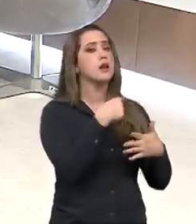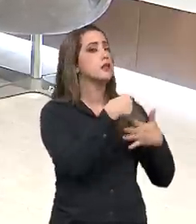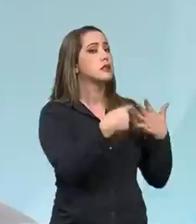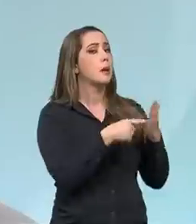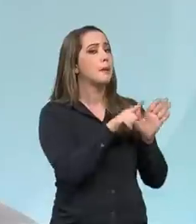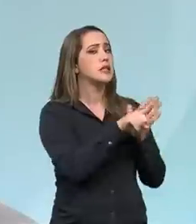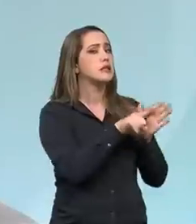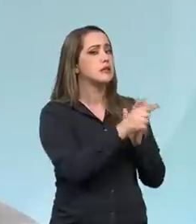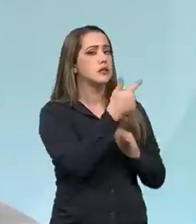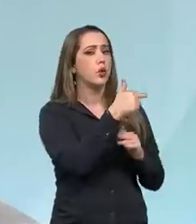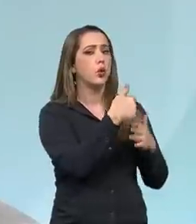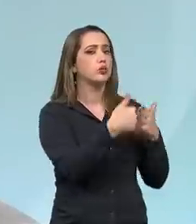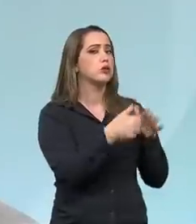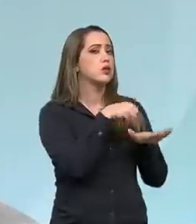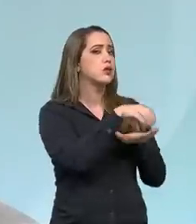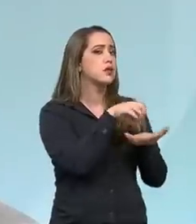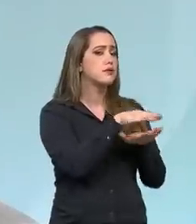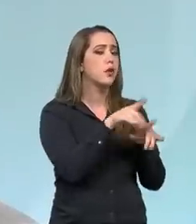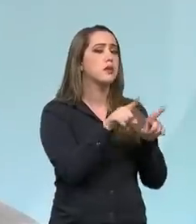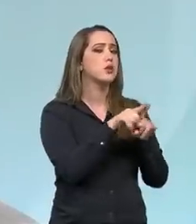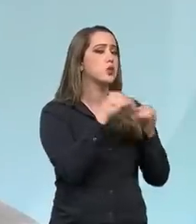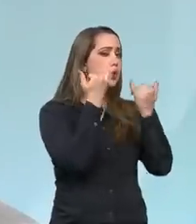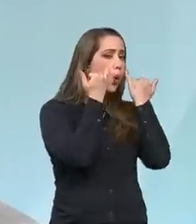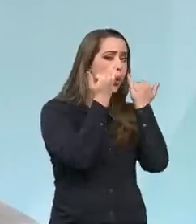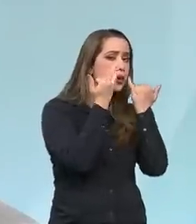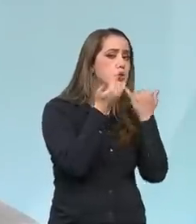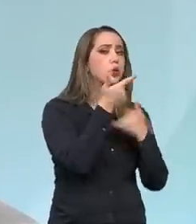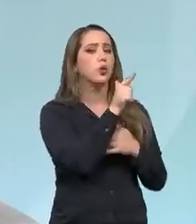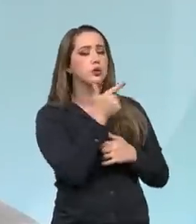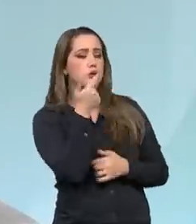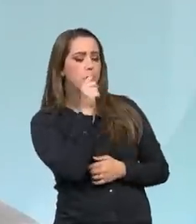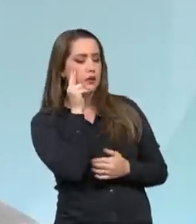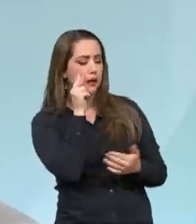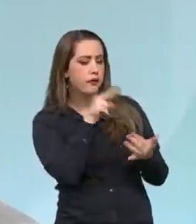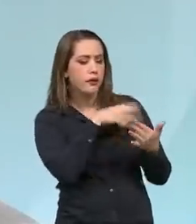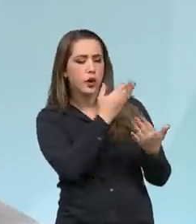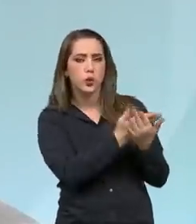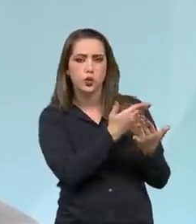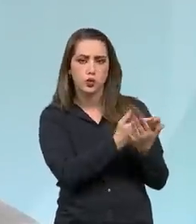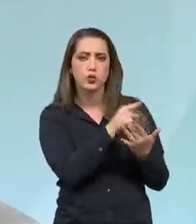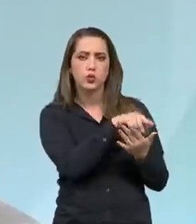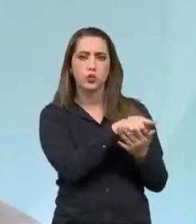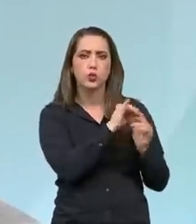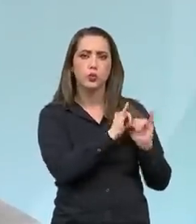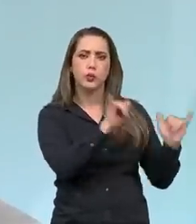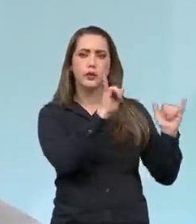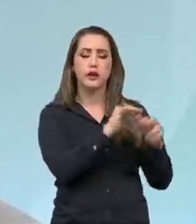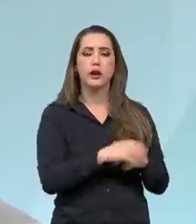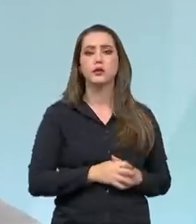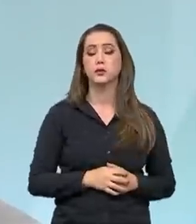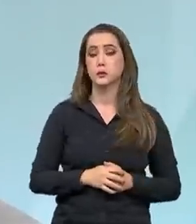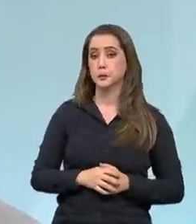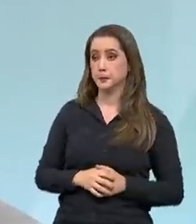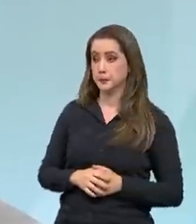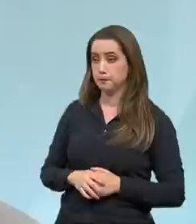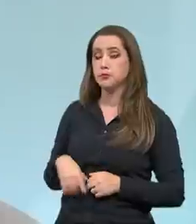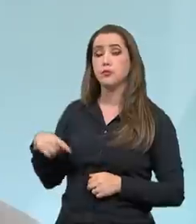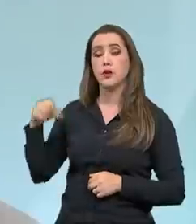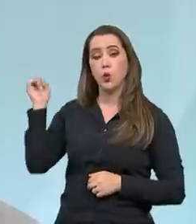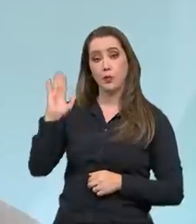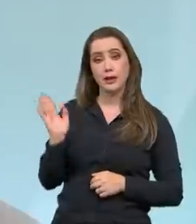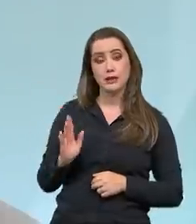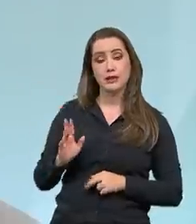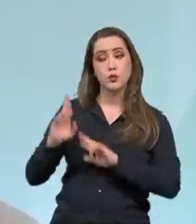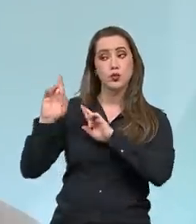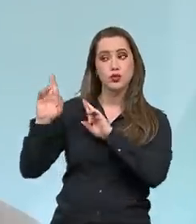Bem, nós... É importante pontuar dois grandes movimentos da economia brasileira. Por que é que o Brasil está na